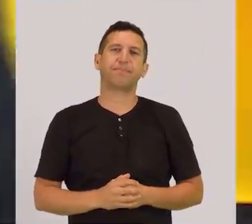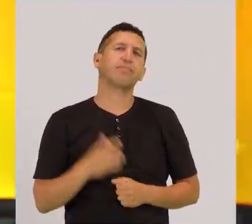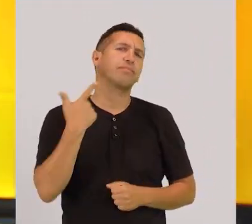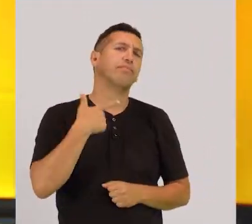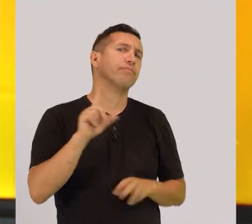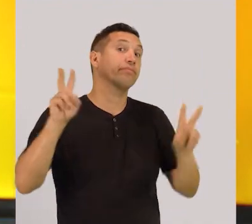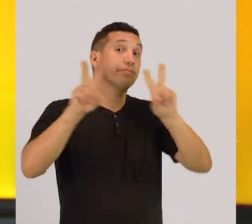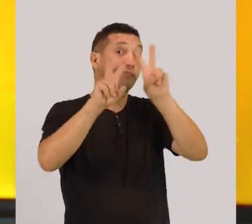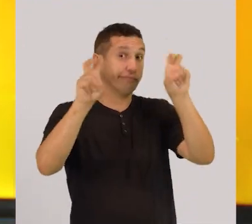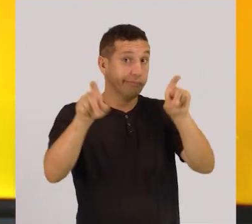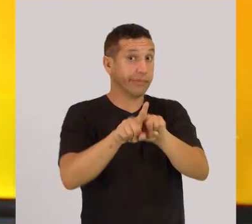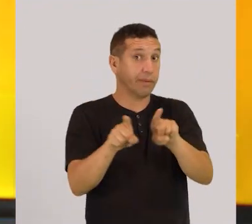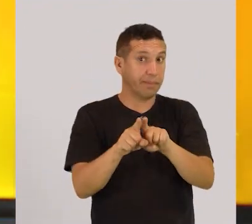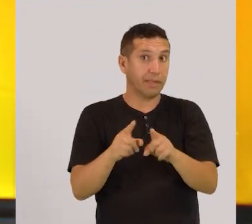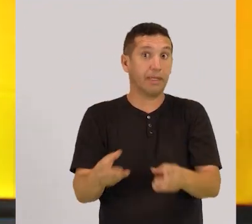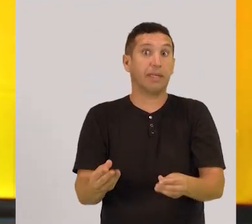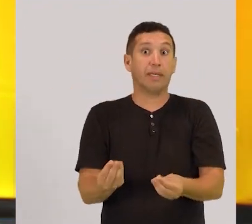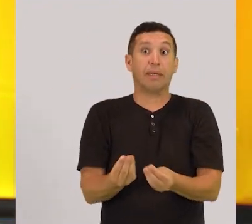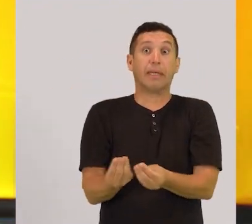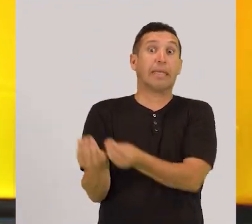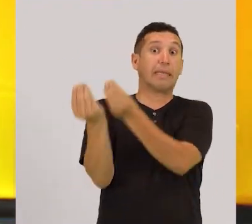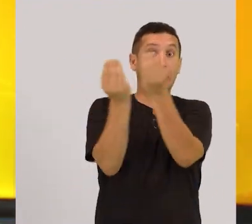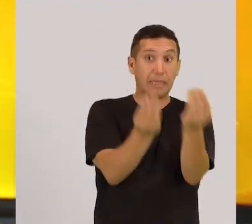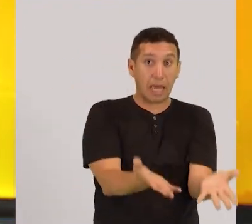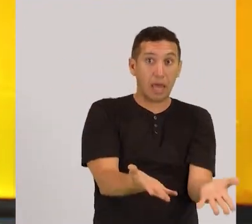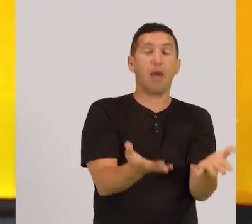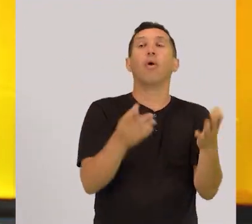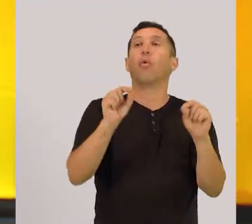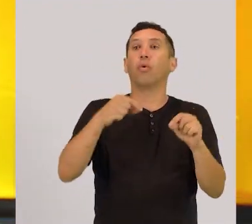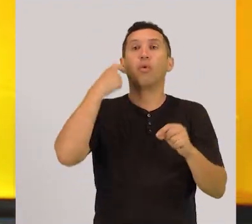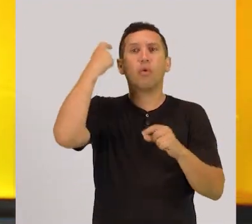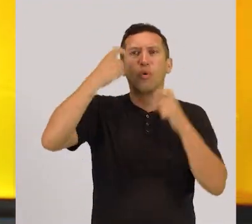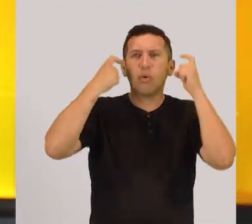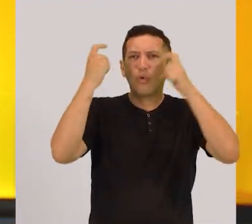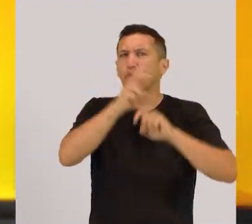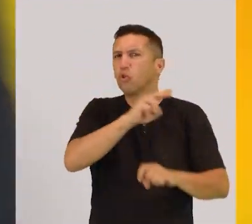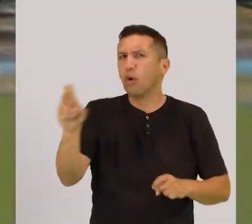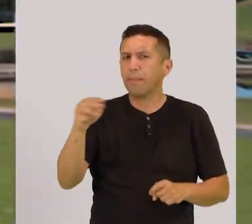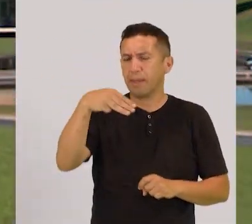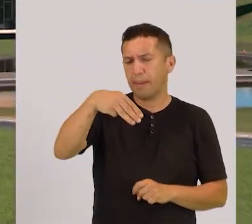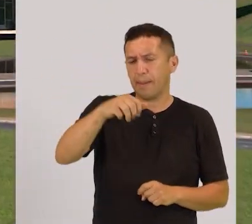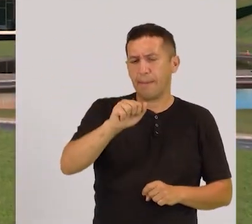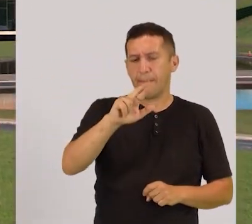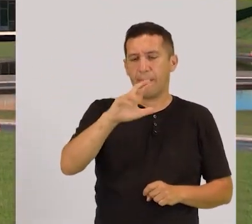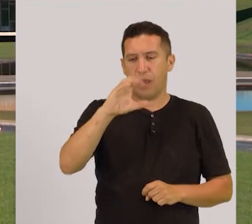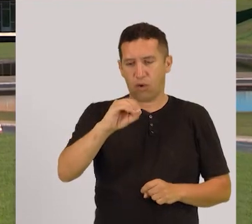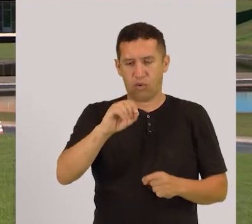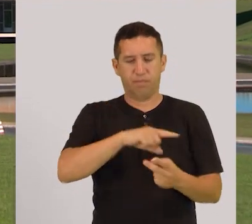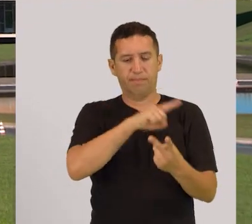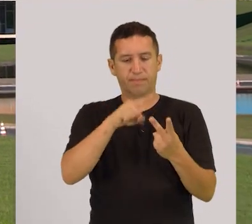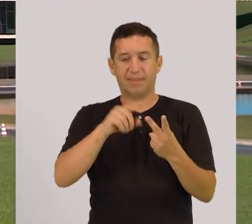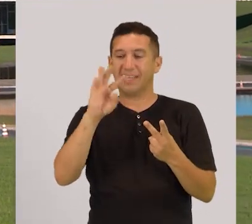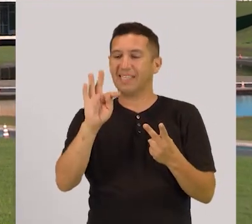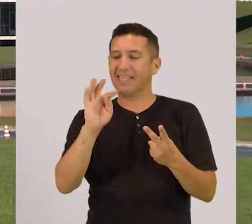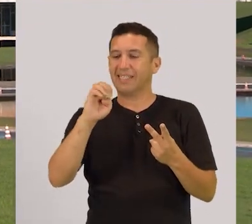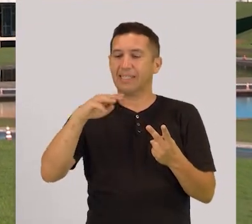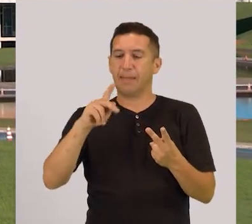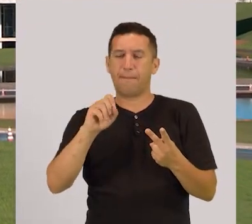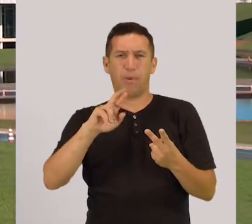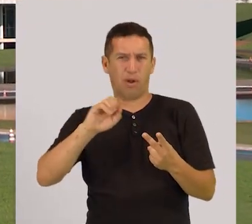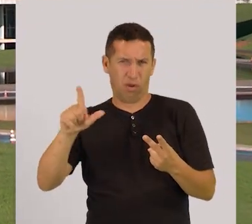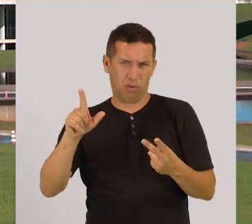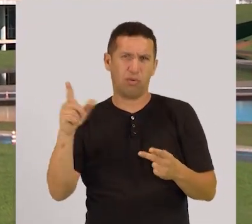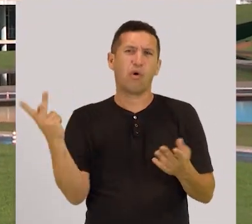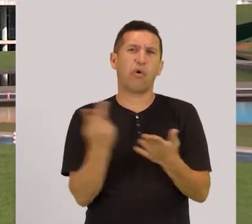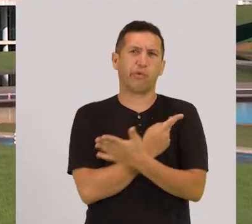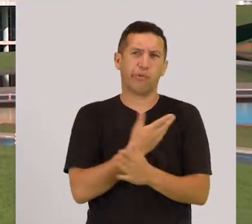Um assunto que trouxe preocupação para as comunidades foi o marco temporal. Depois de várias discussões, o